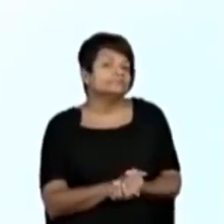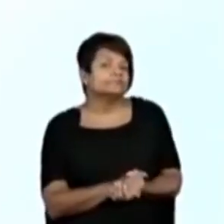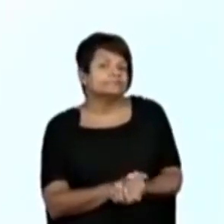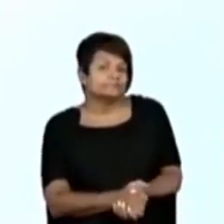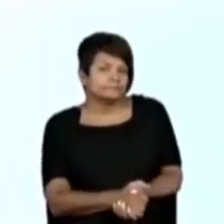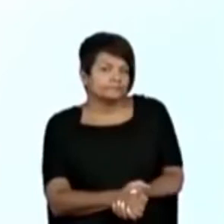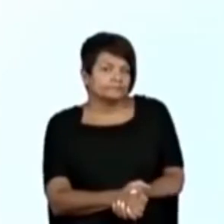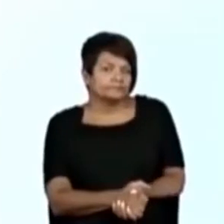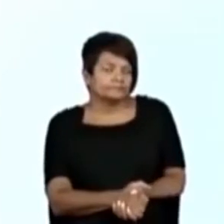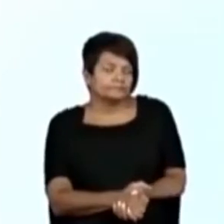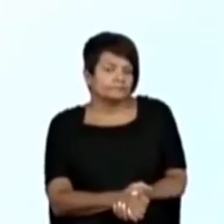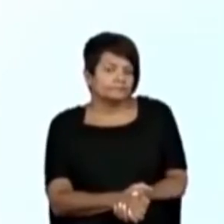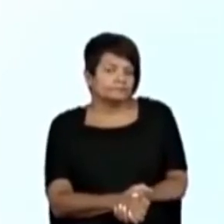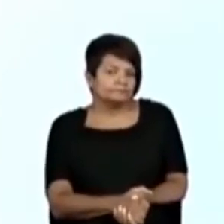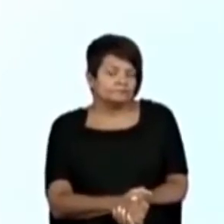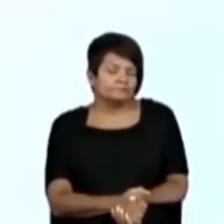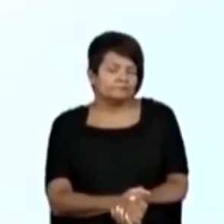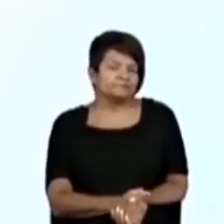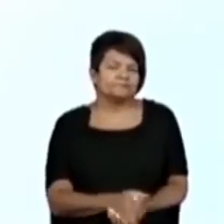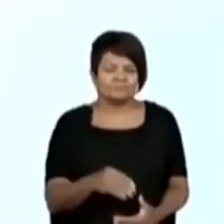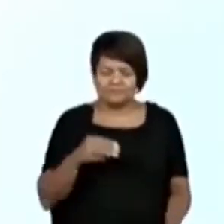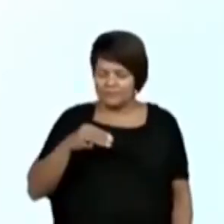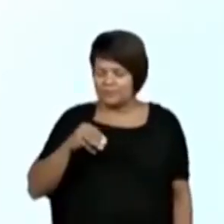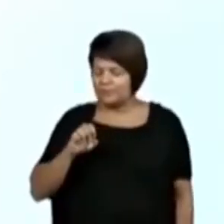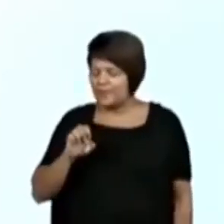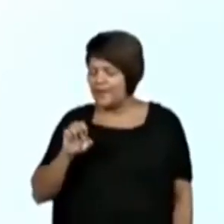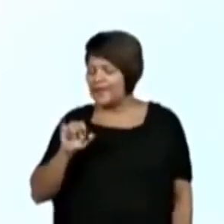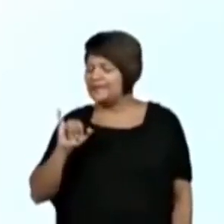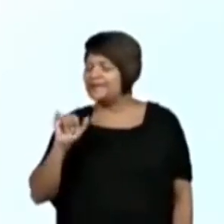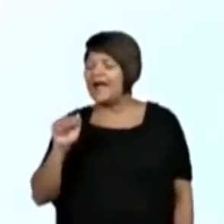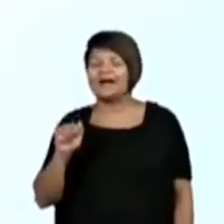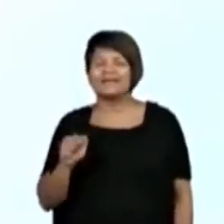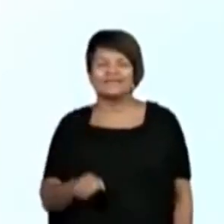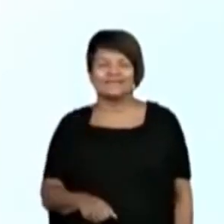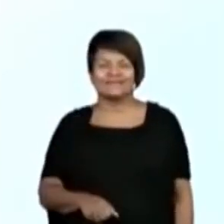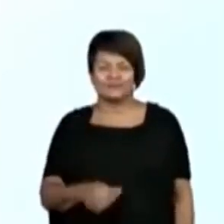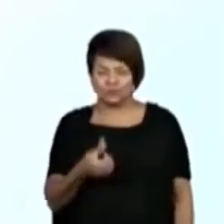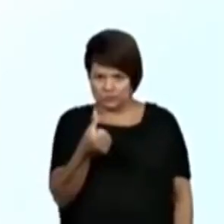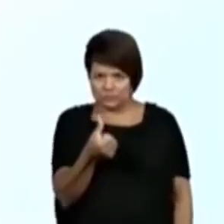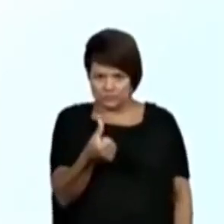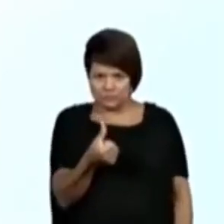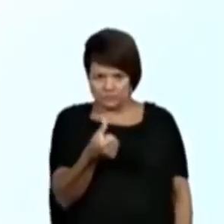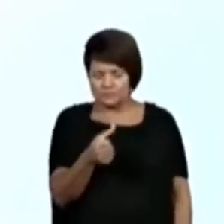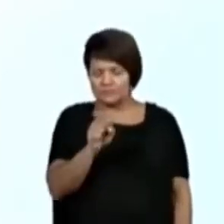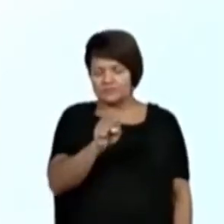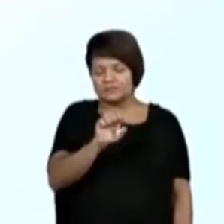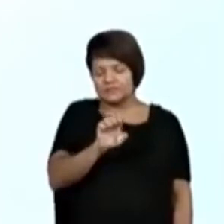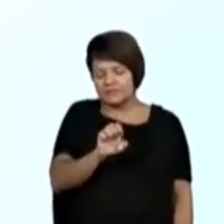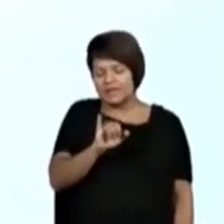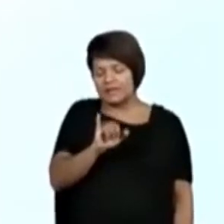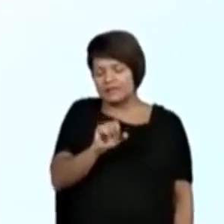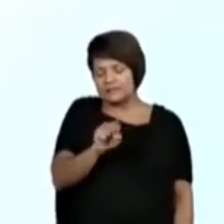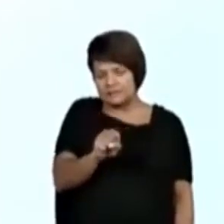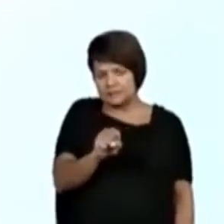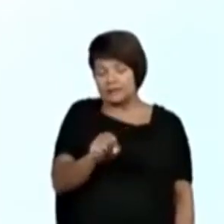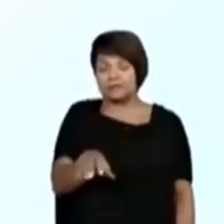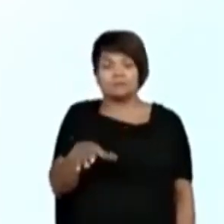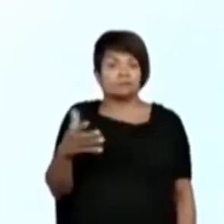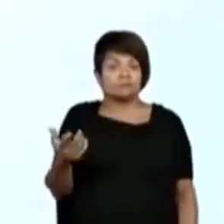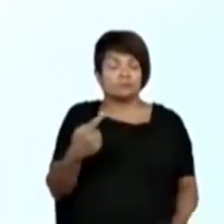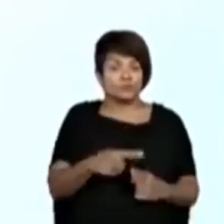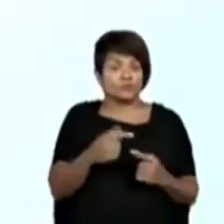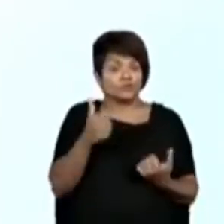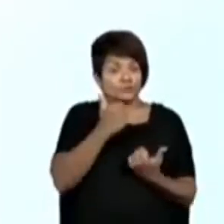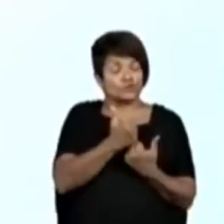Será que eu botei uma meia no telefone? Colocou meia, 13, e fica esse meia aí. Por que eu li meia, professora Fran? E aí?